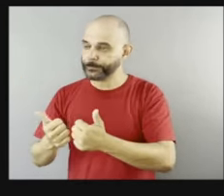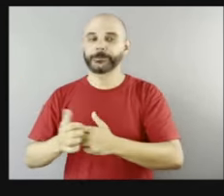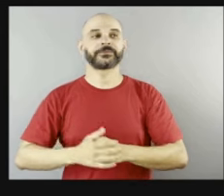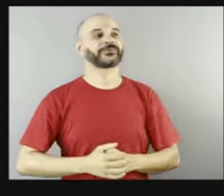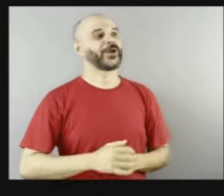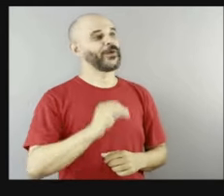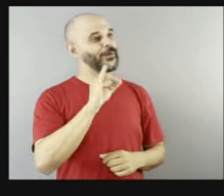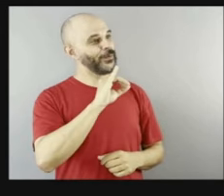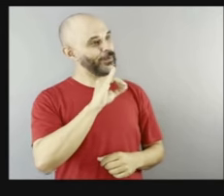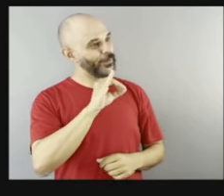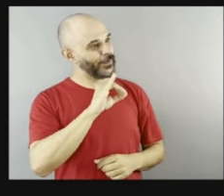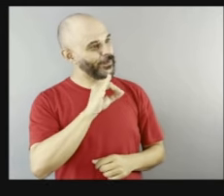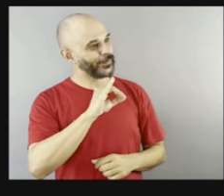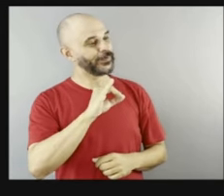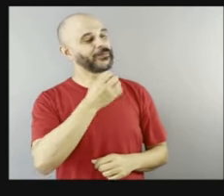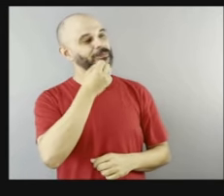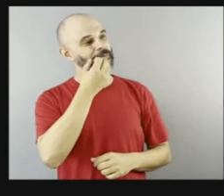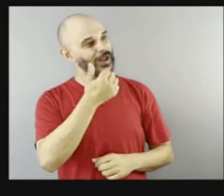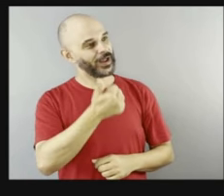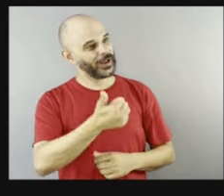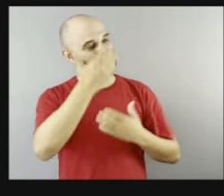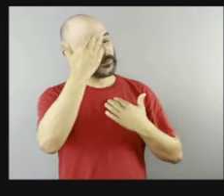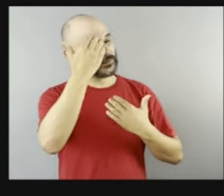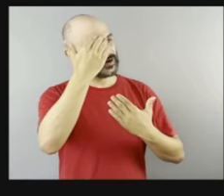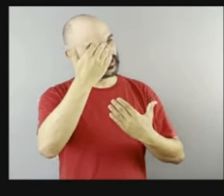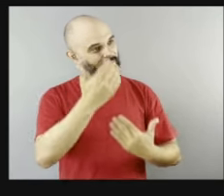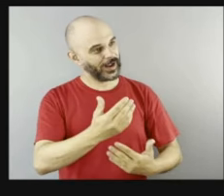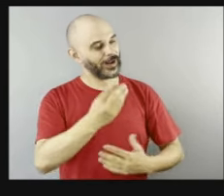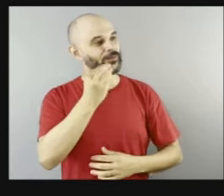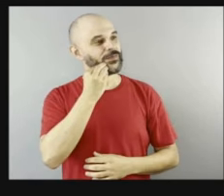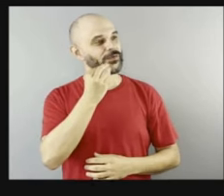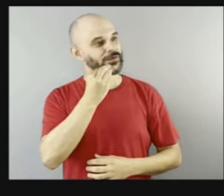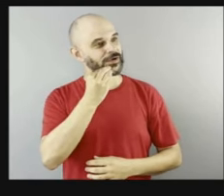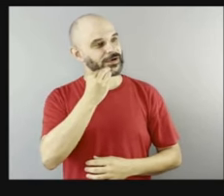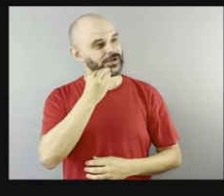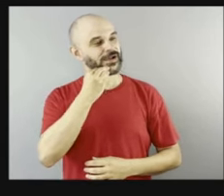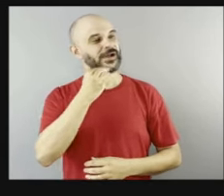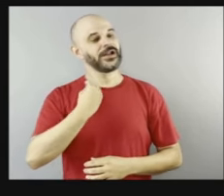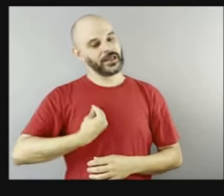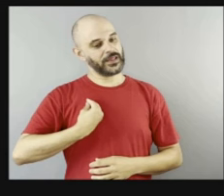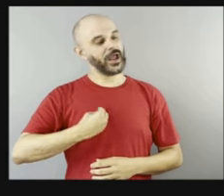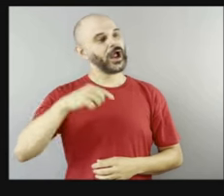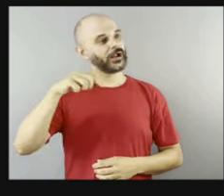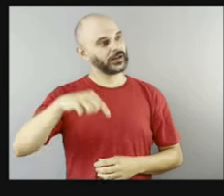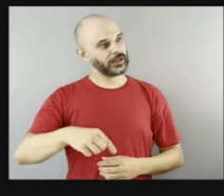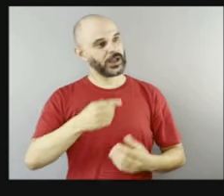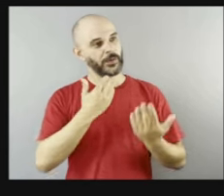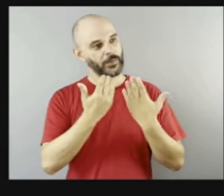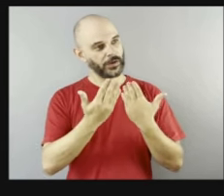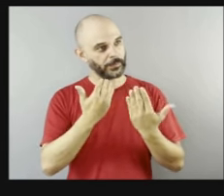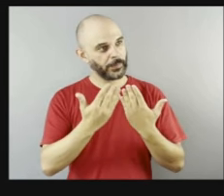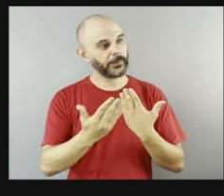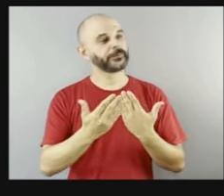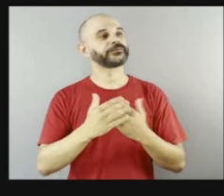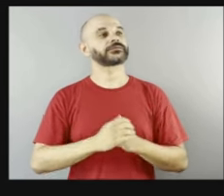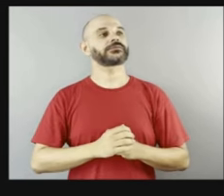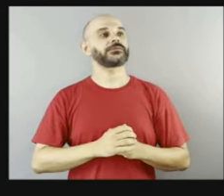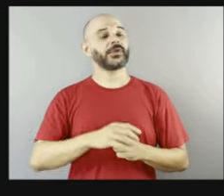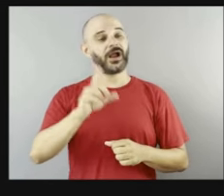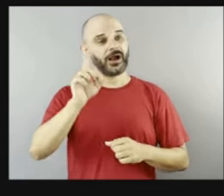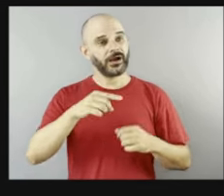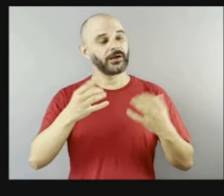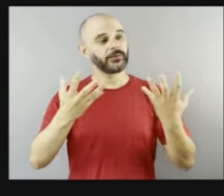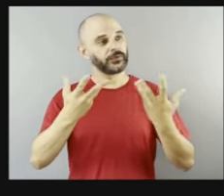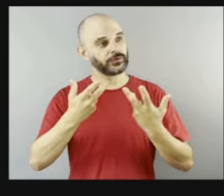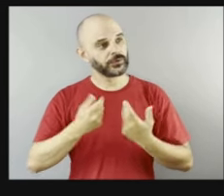Maria Alice, tudo bom? Obrigada pela oportunidade de a gente estar aqui nesse bate-papo, acho que vai ser muito enriquecedor, acho que